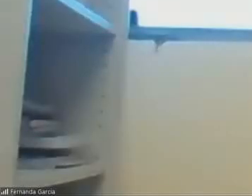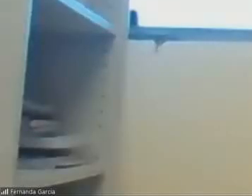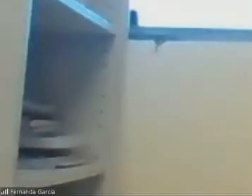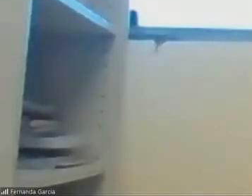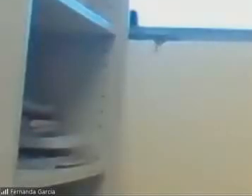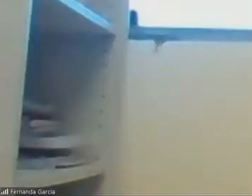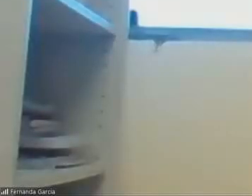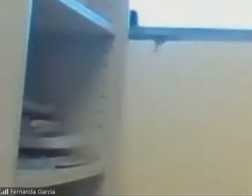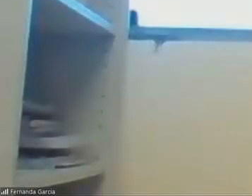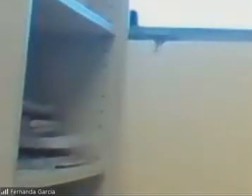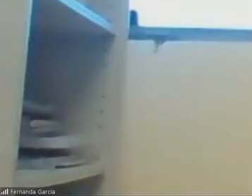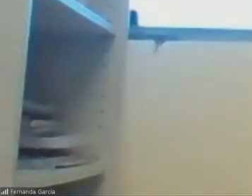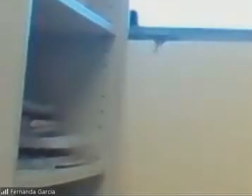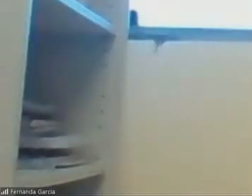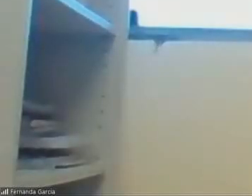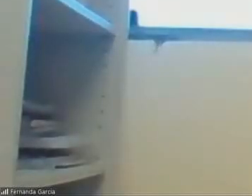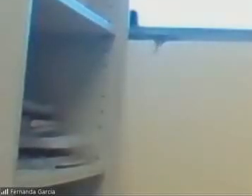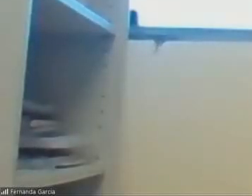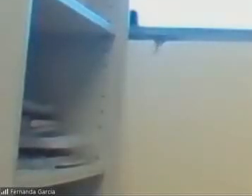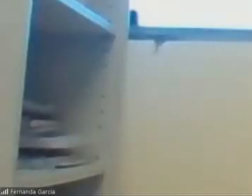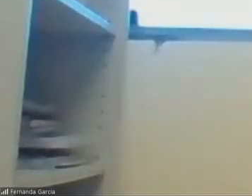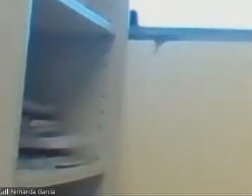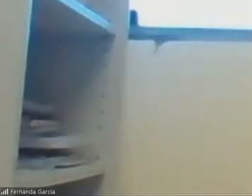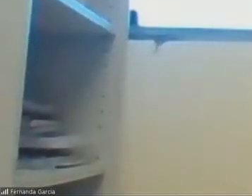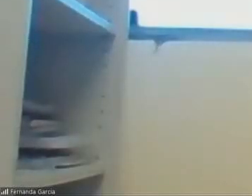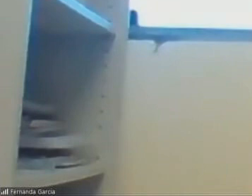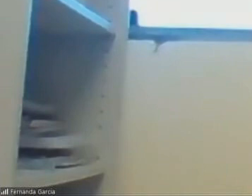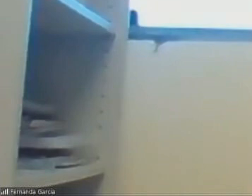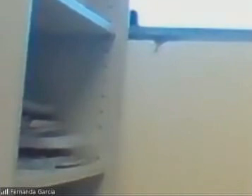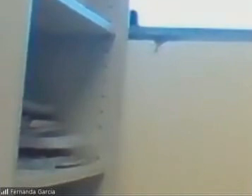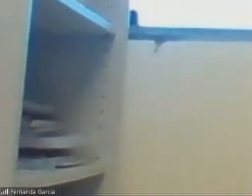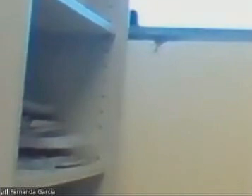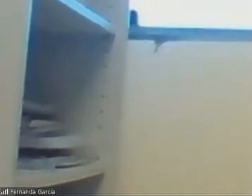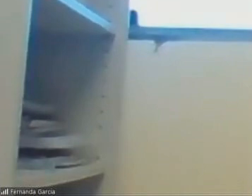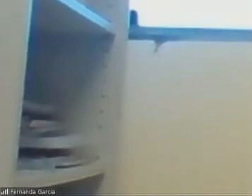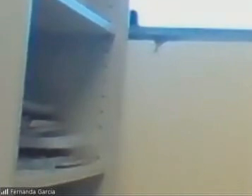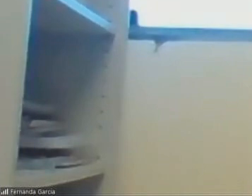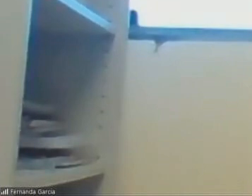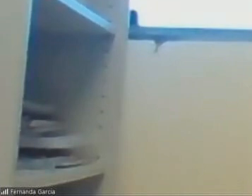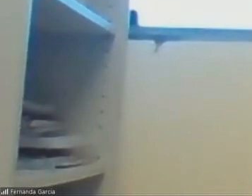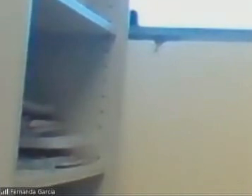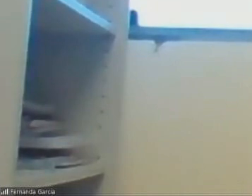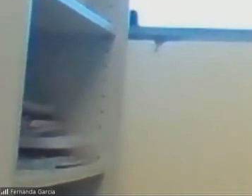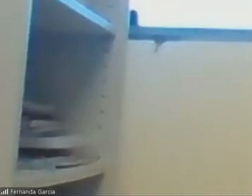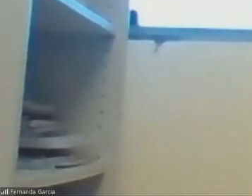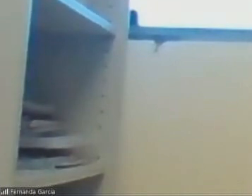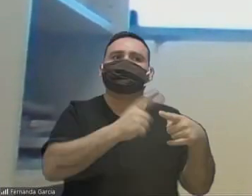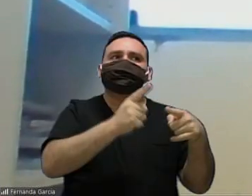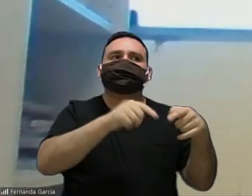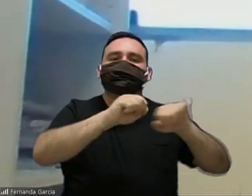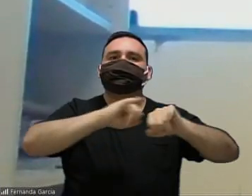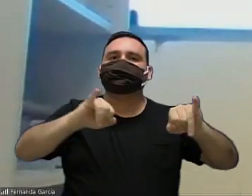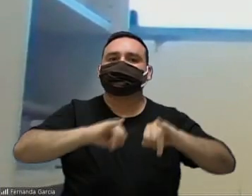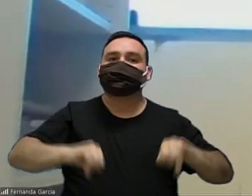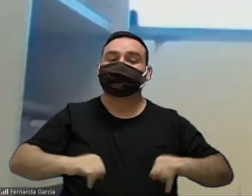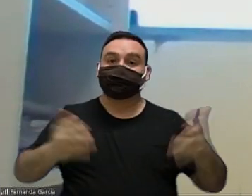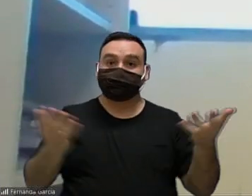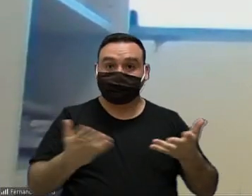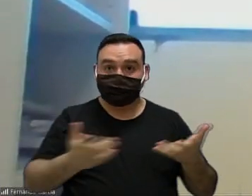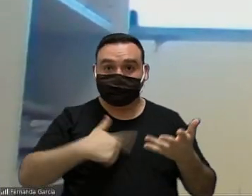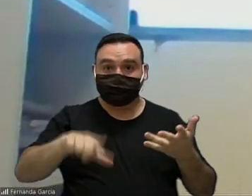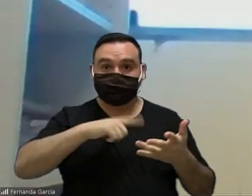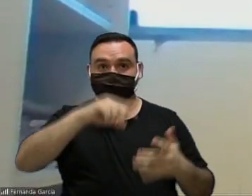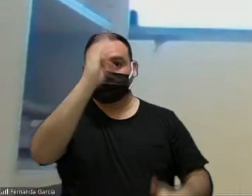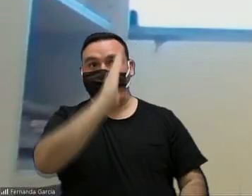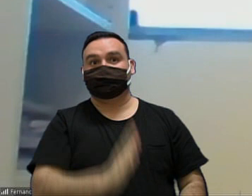doméstica e familiar porque se nós tem se comentado muito inclusive nesses momentos de pandemia que nós vivemos